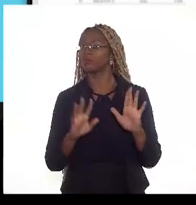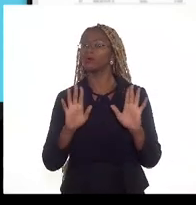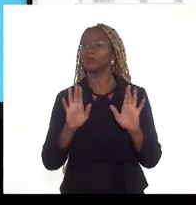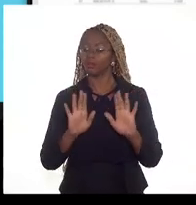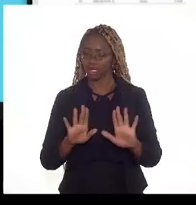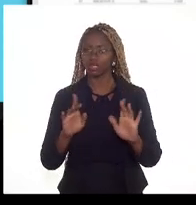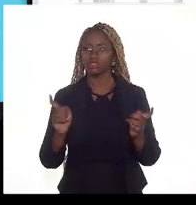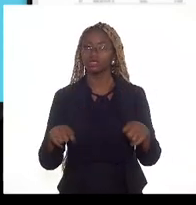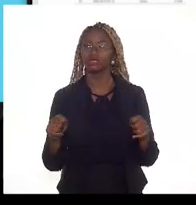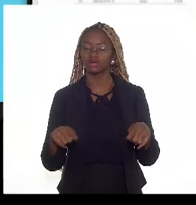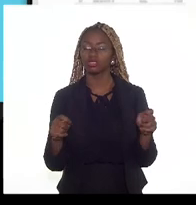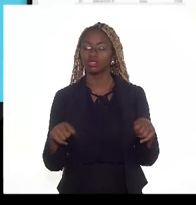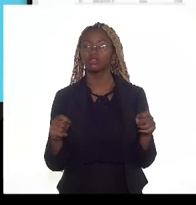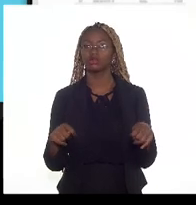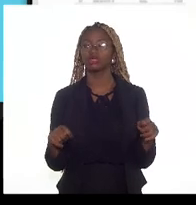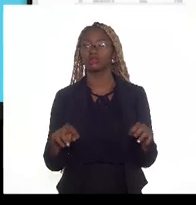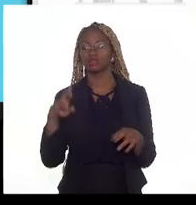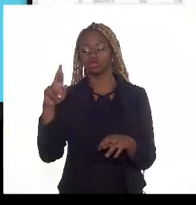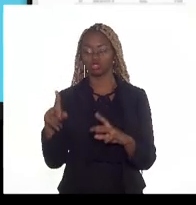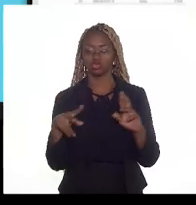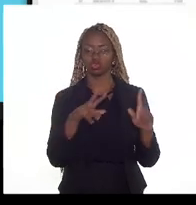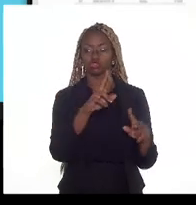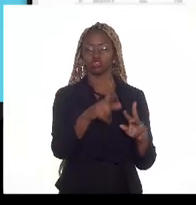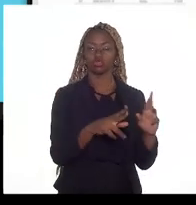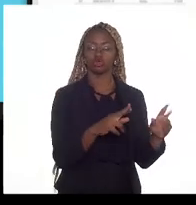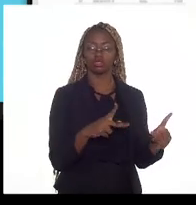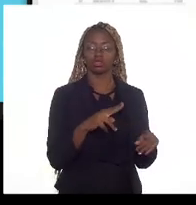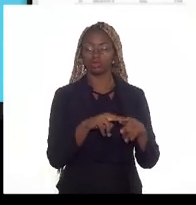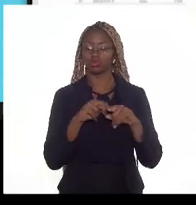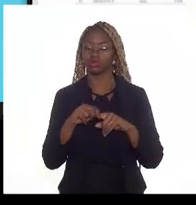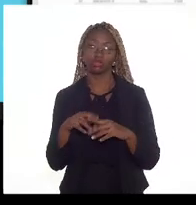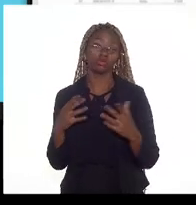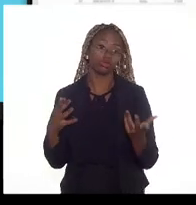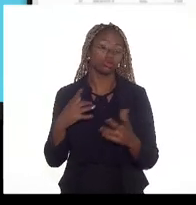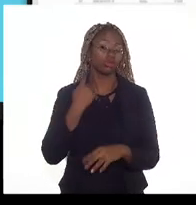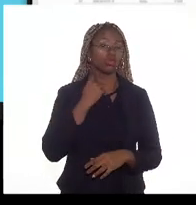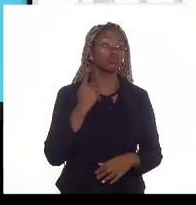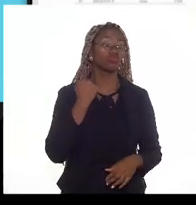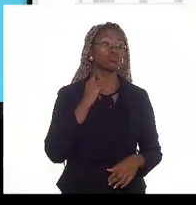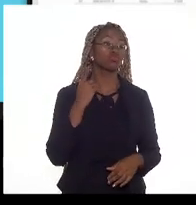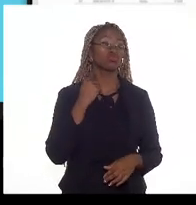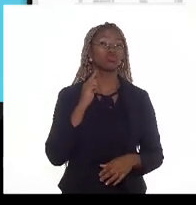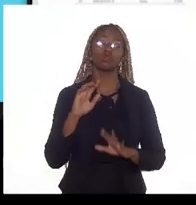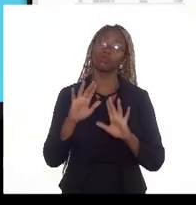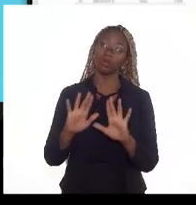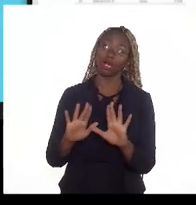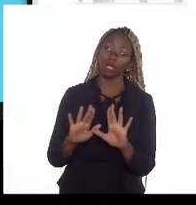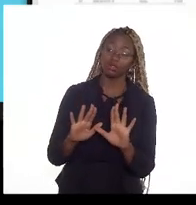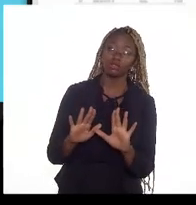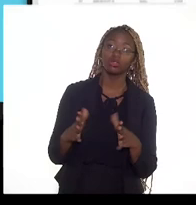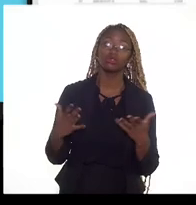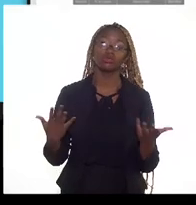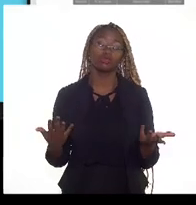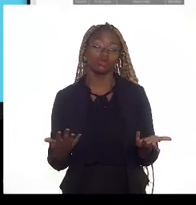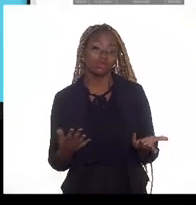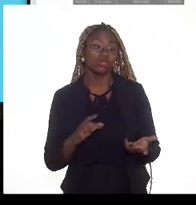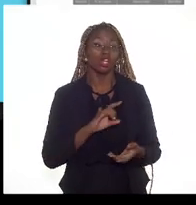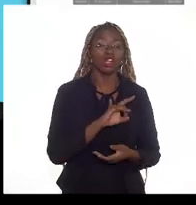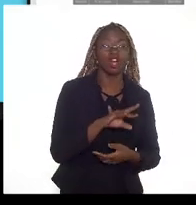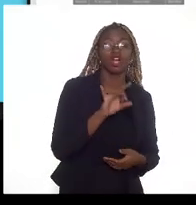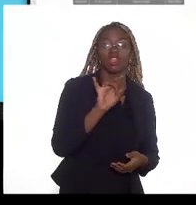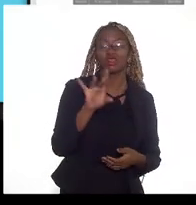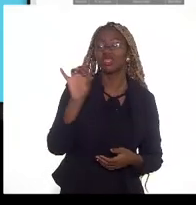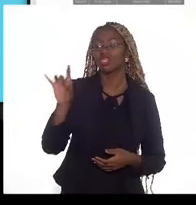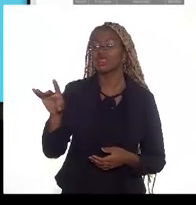essa diferença seja por conta de contaminantes mas aí vamos dizer assim caso a caso